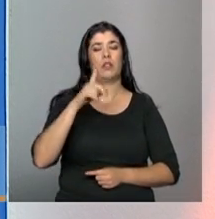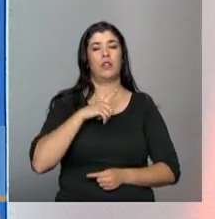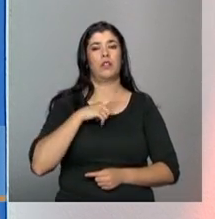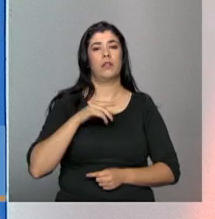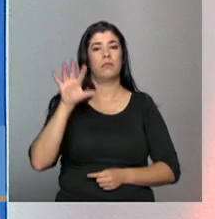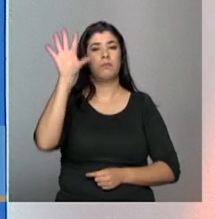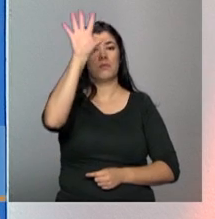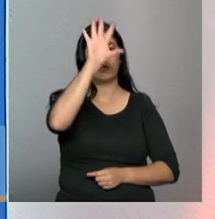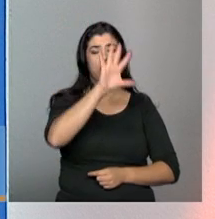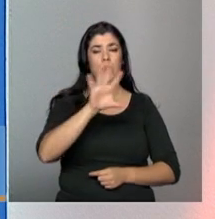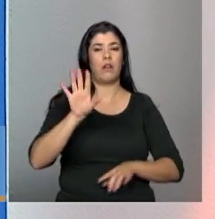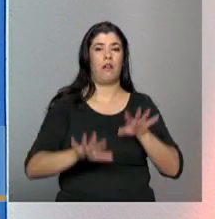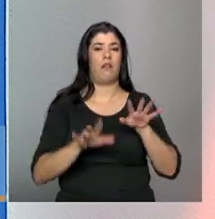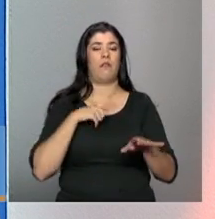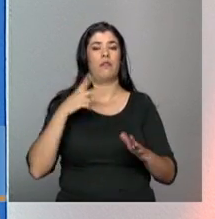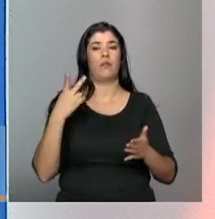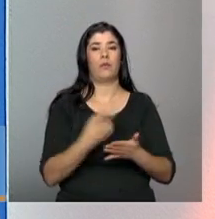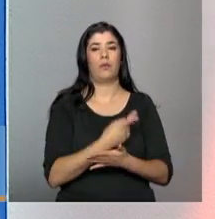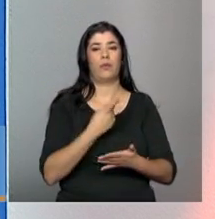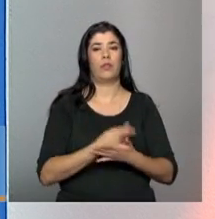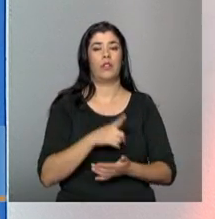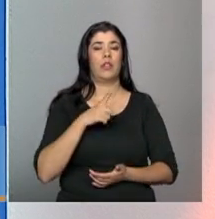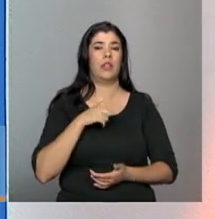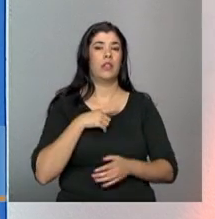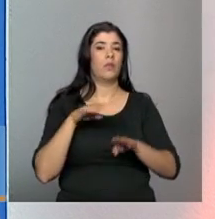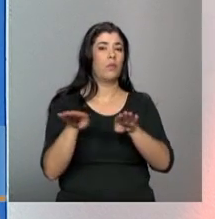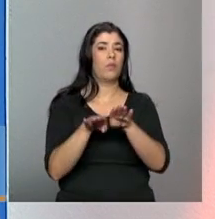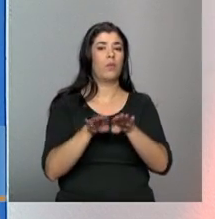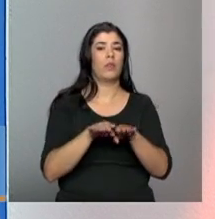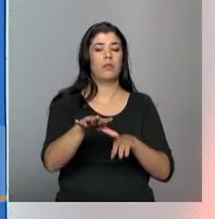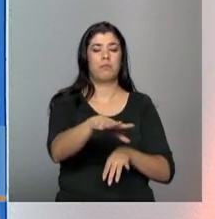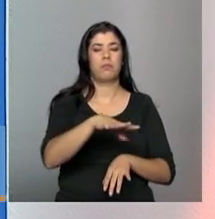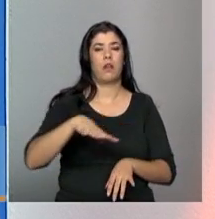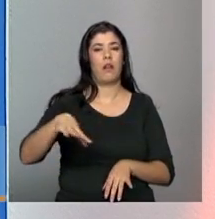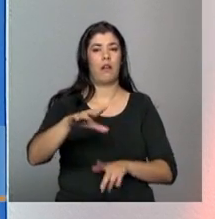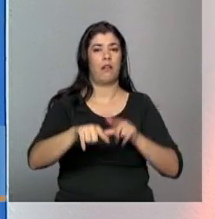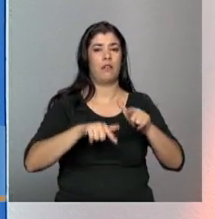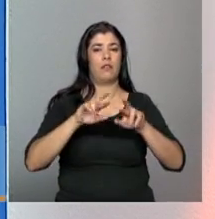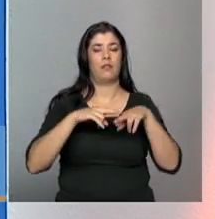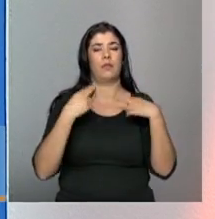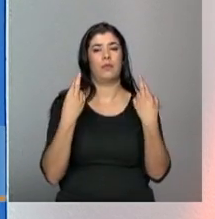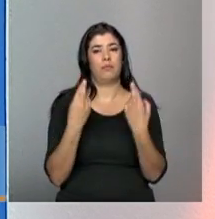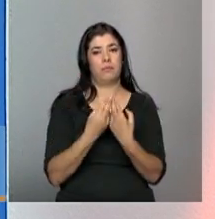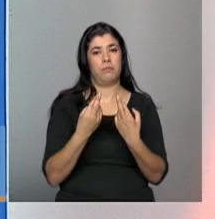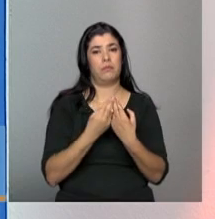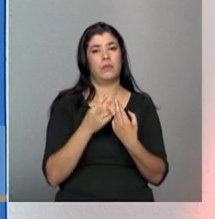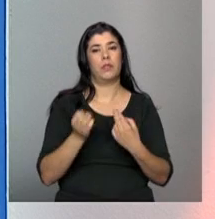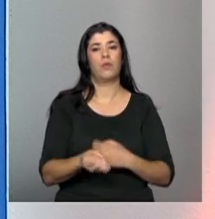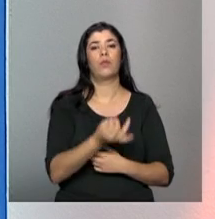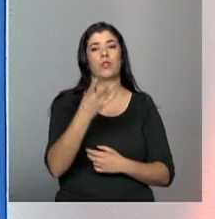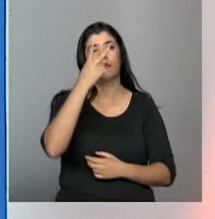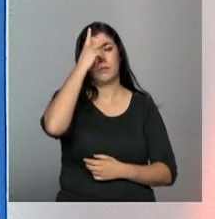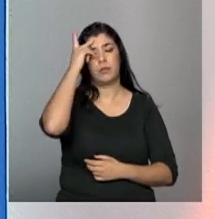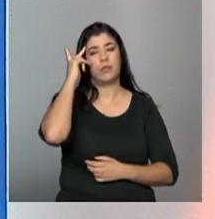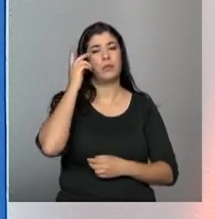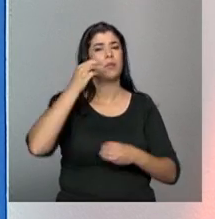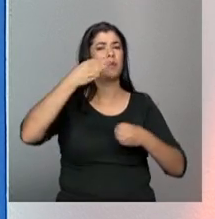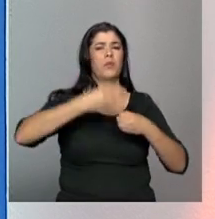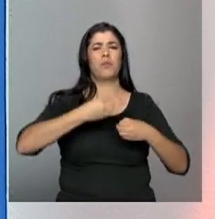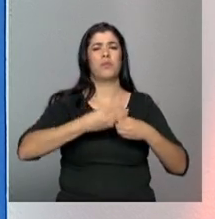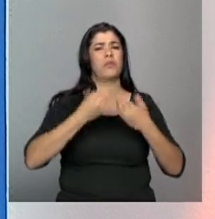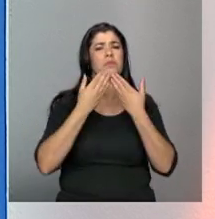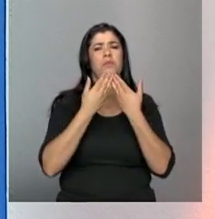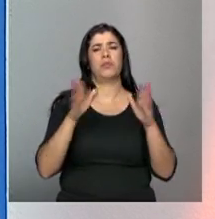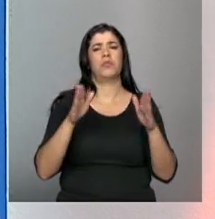grande parte das vezes, em conformidade com os espaços físicos que eles disponibilizam, eles abrem, mas no âmbito do município quase sempre é aberto a